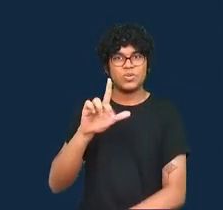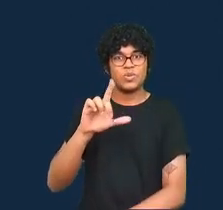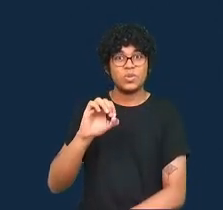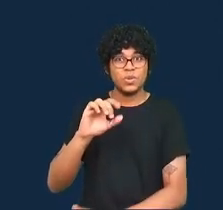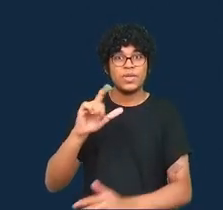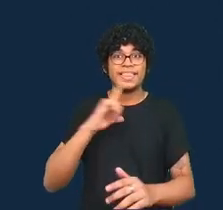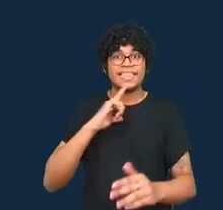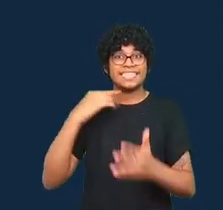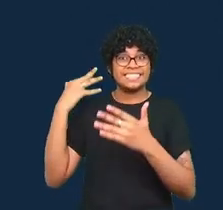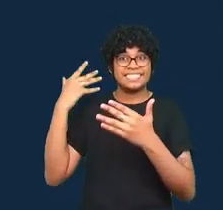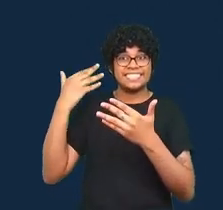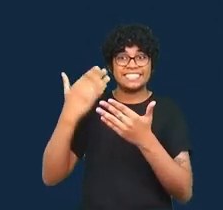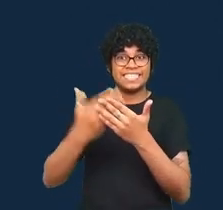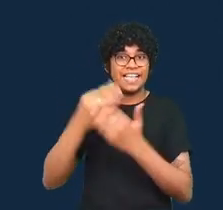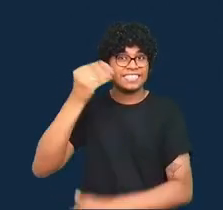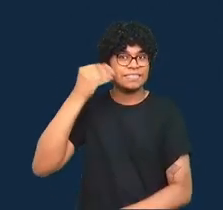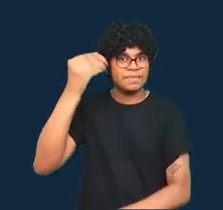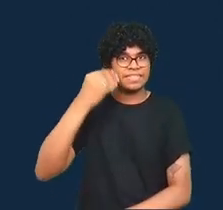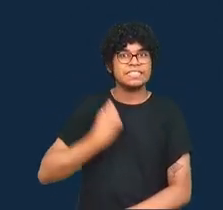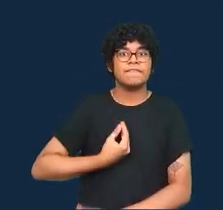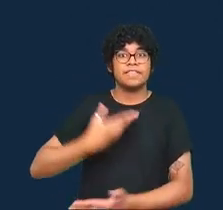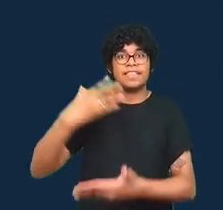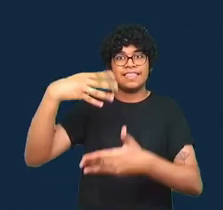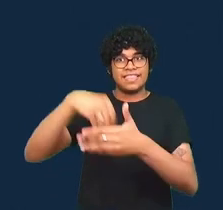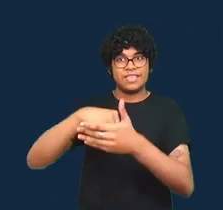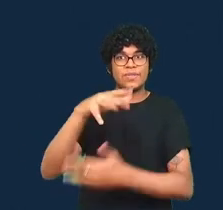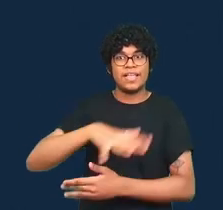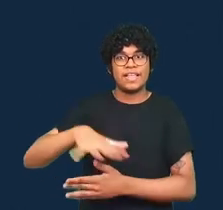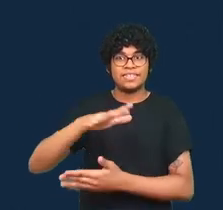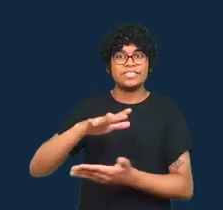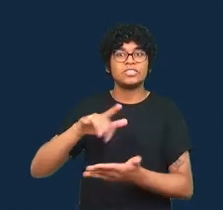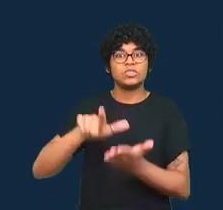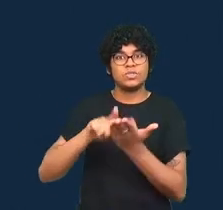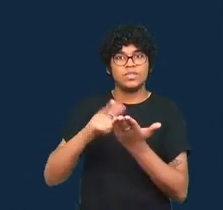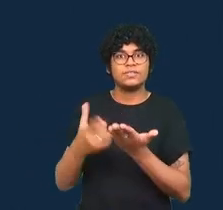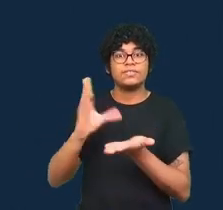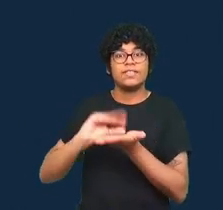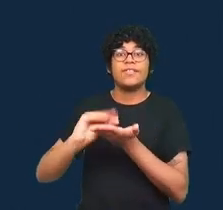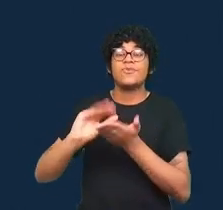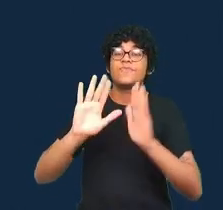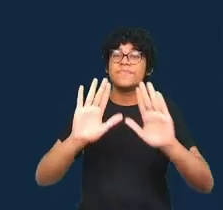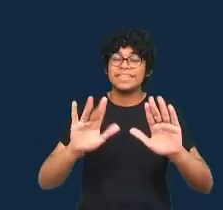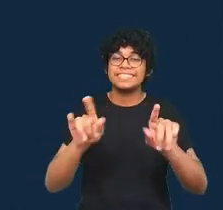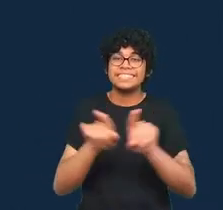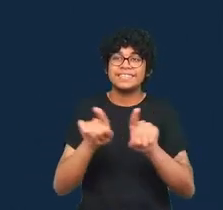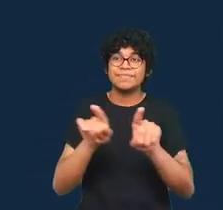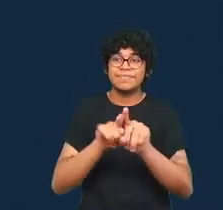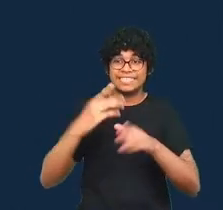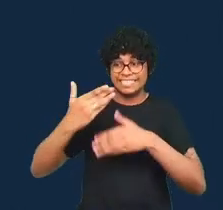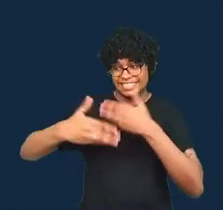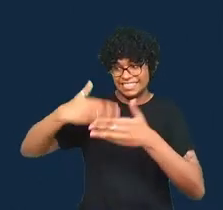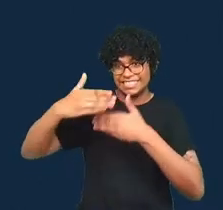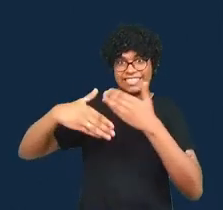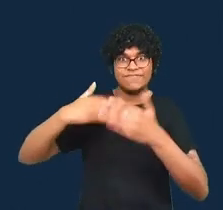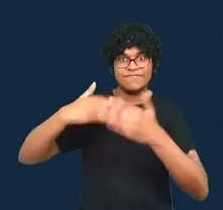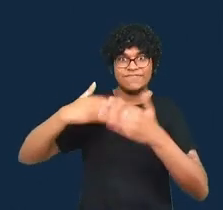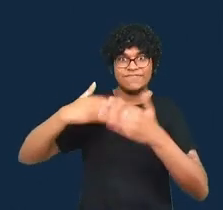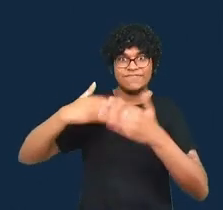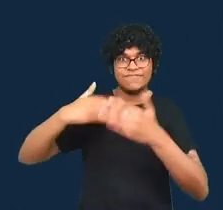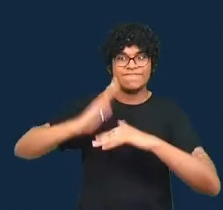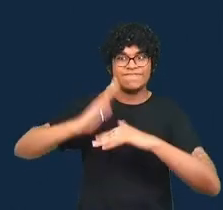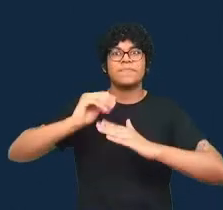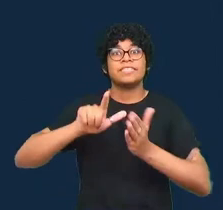no jornalismo de dados, mas também retrata muito bem o desenvolvimento do jornalismo de dados,